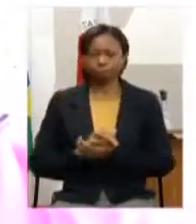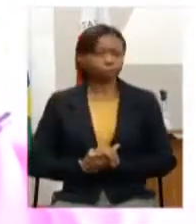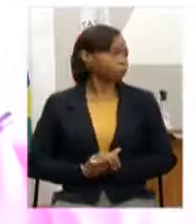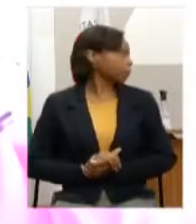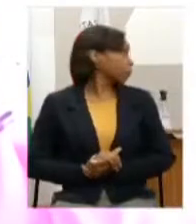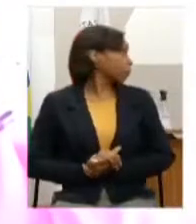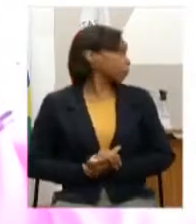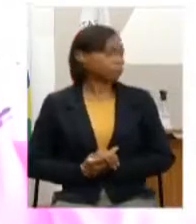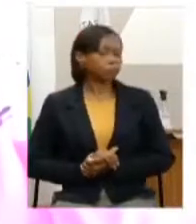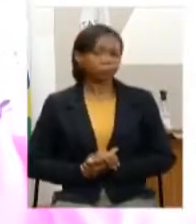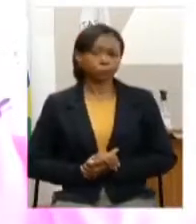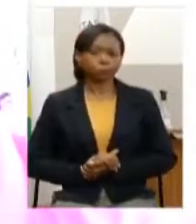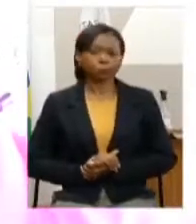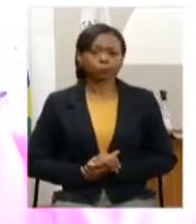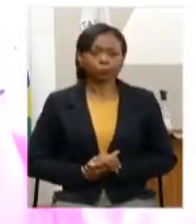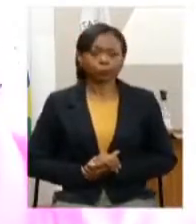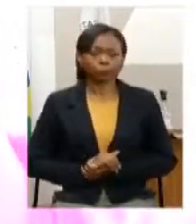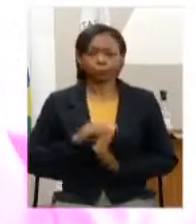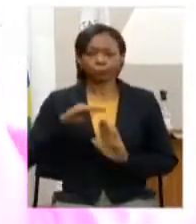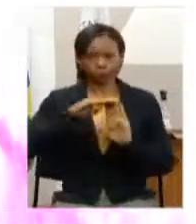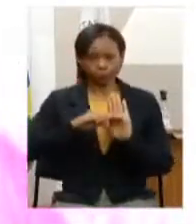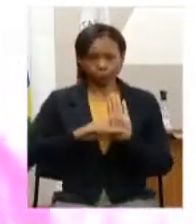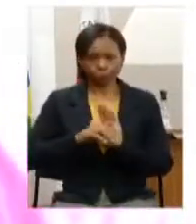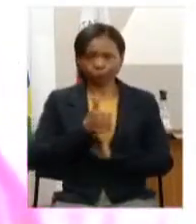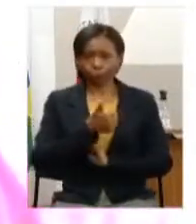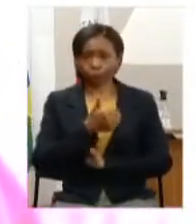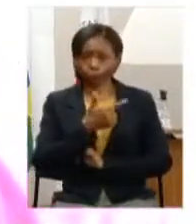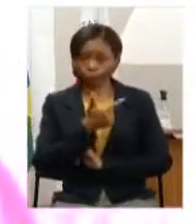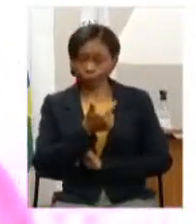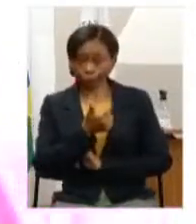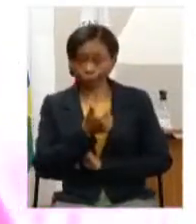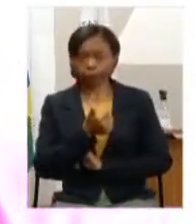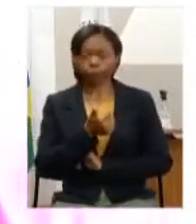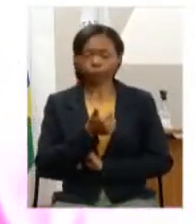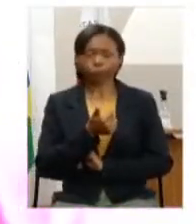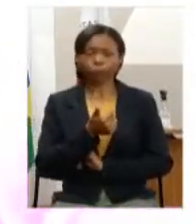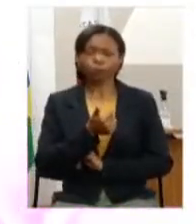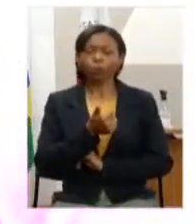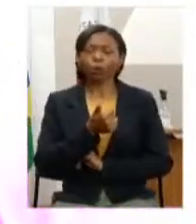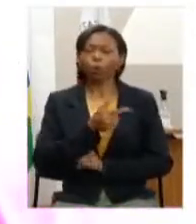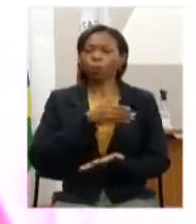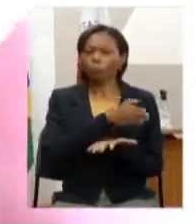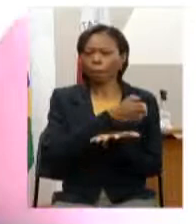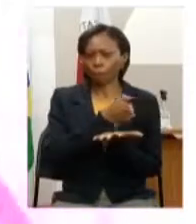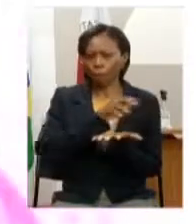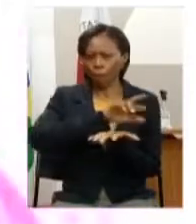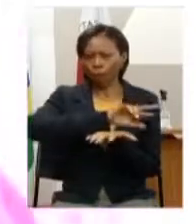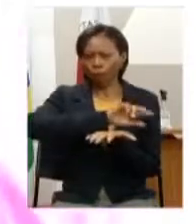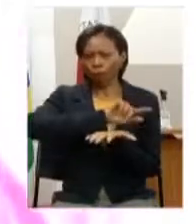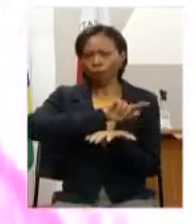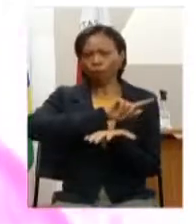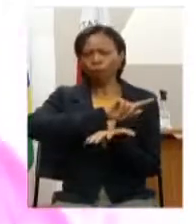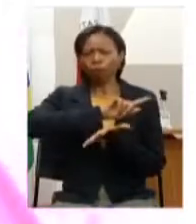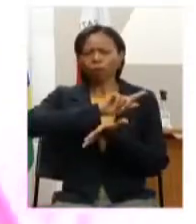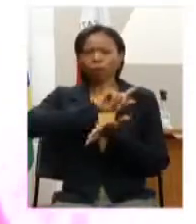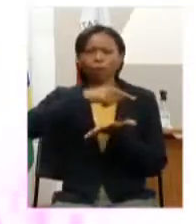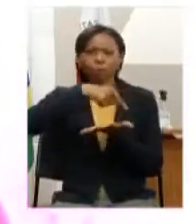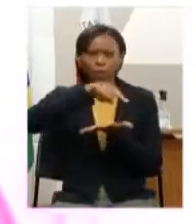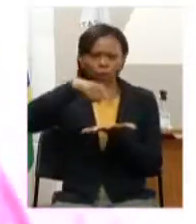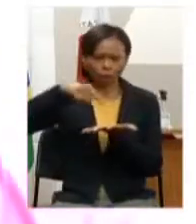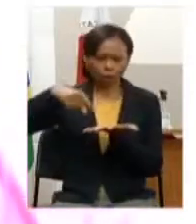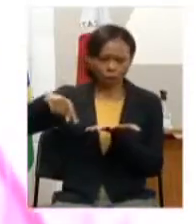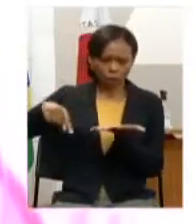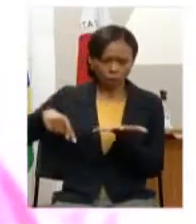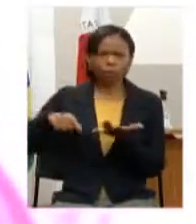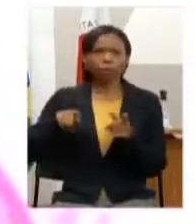no âmbito do programa 112 modalidades e temáticas especiais de ensino alterar a finalidade da ação 4332